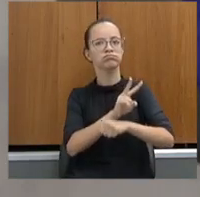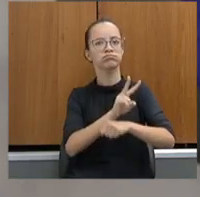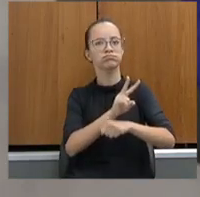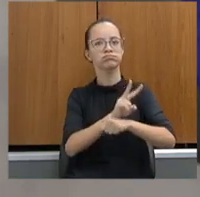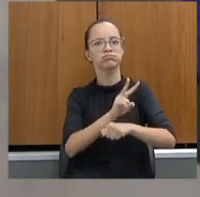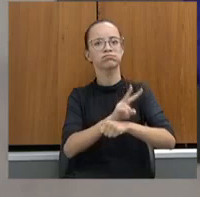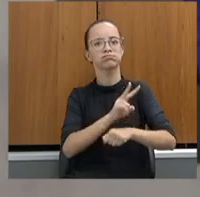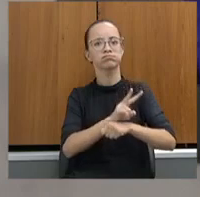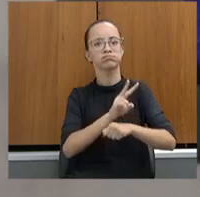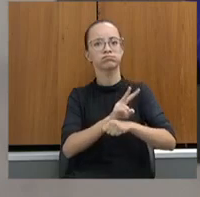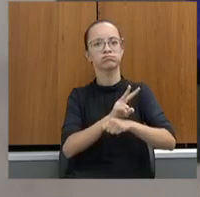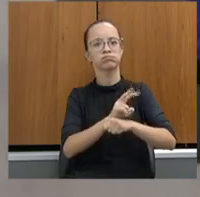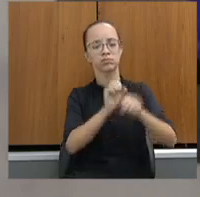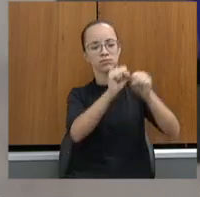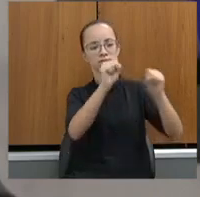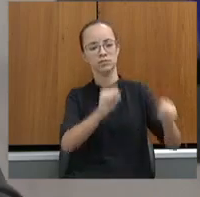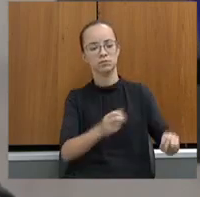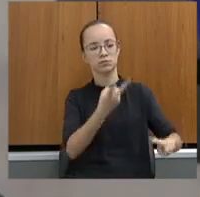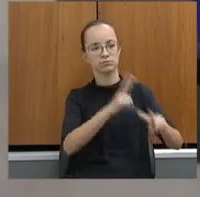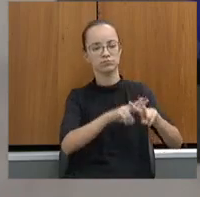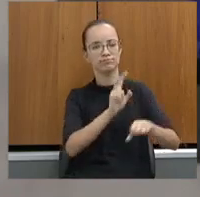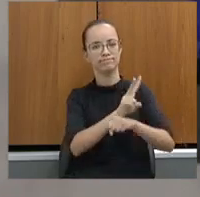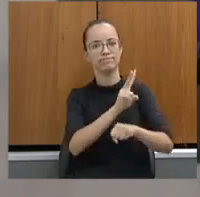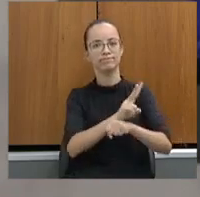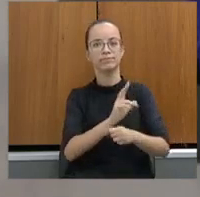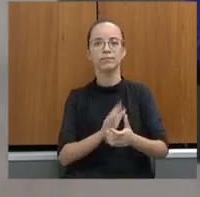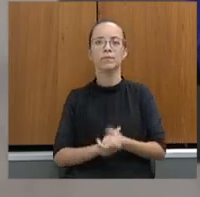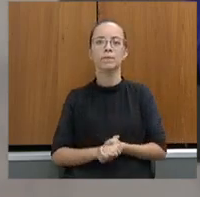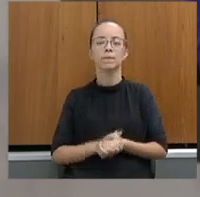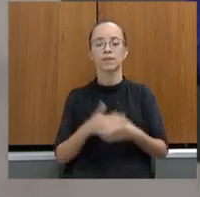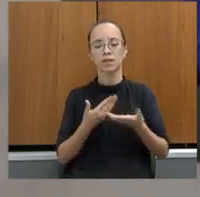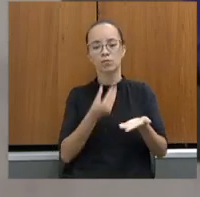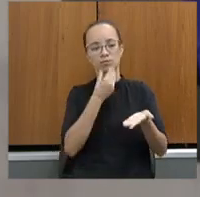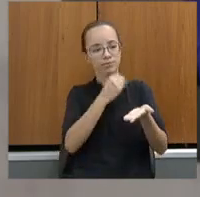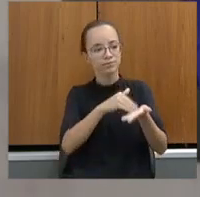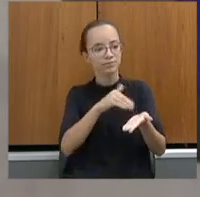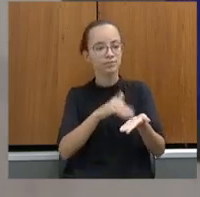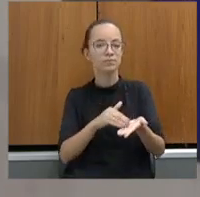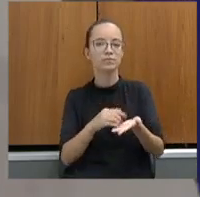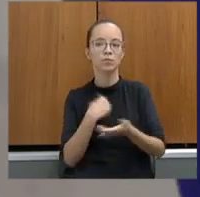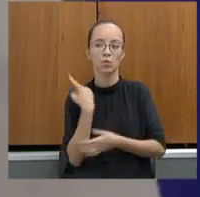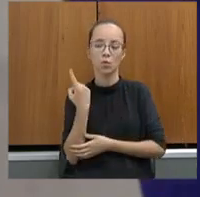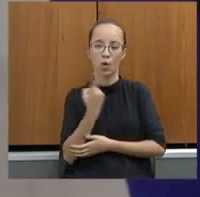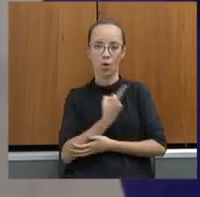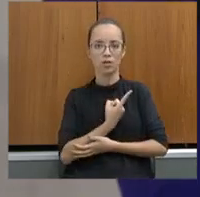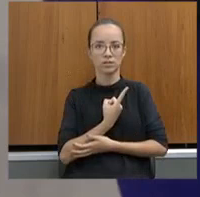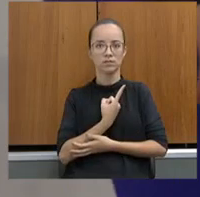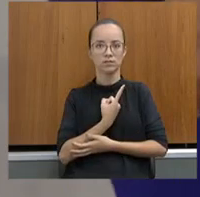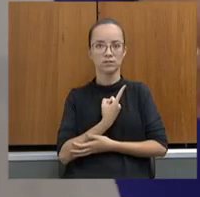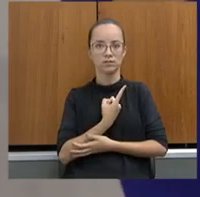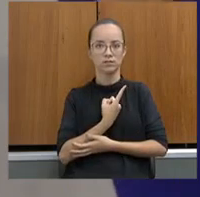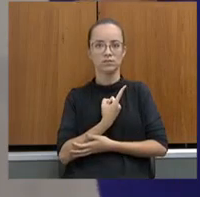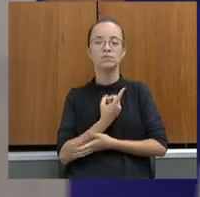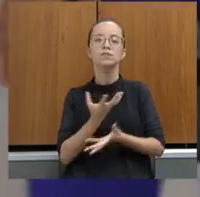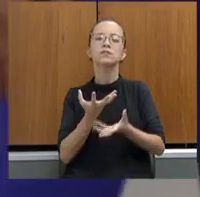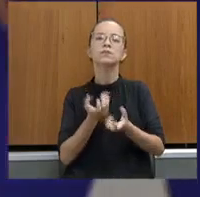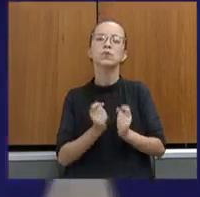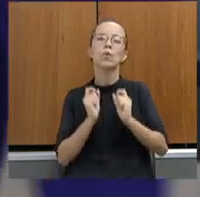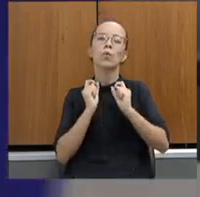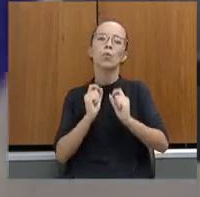da unidade prisional. E aqui, secretário, nós recebemos aqui um memorando